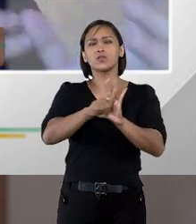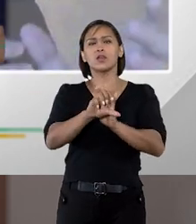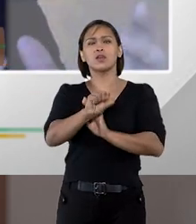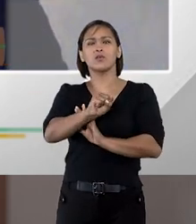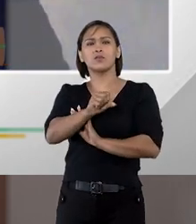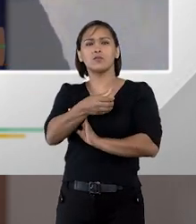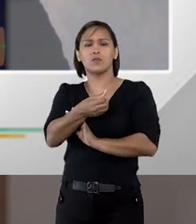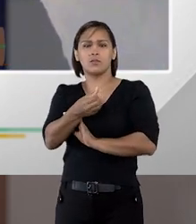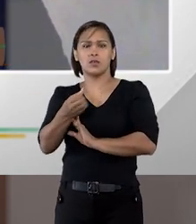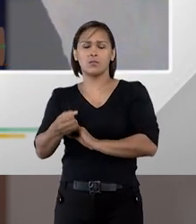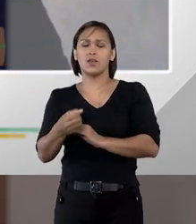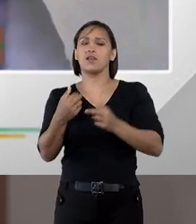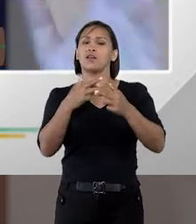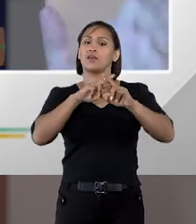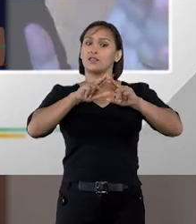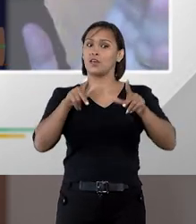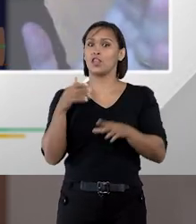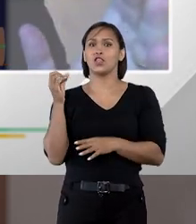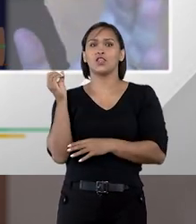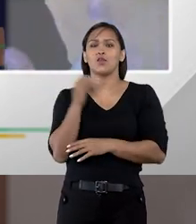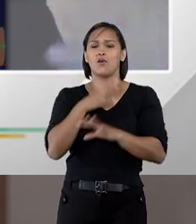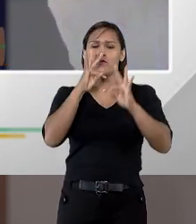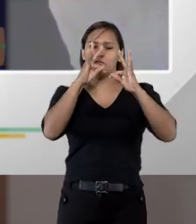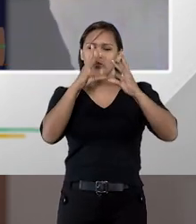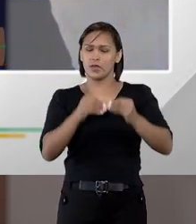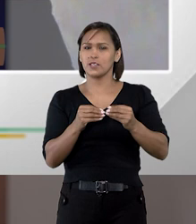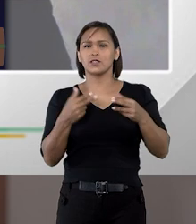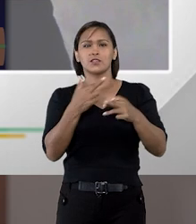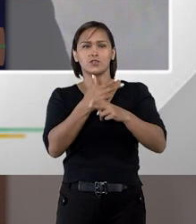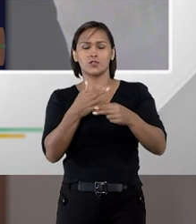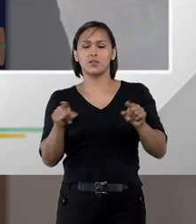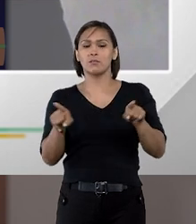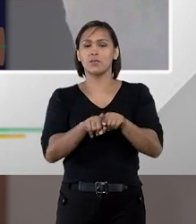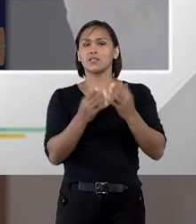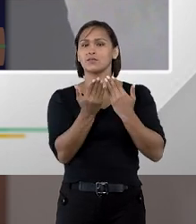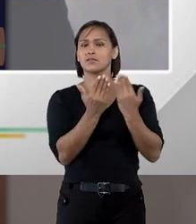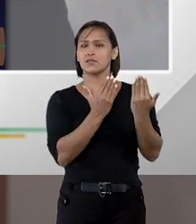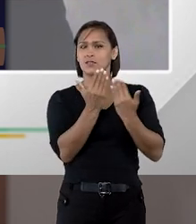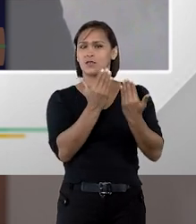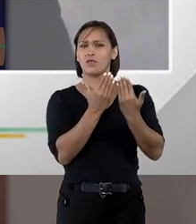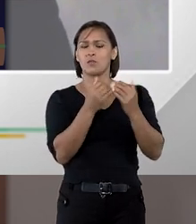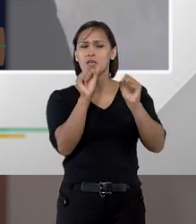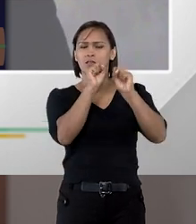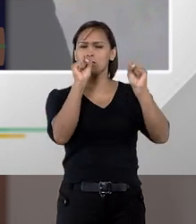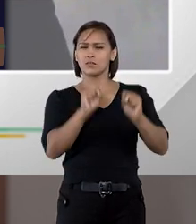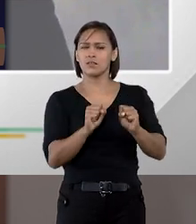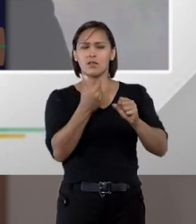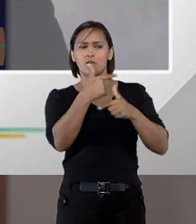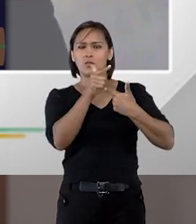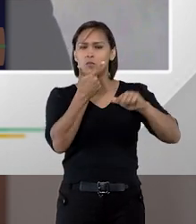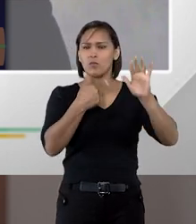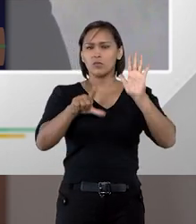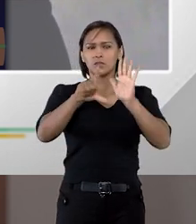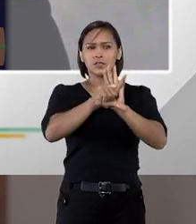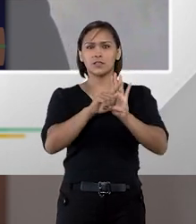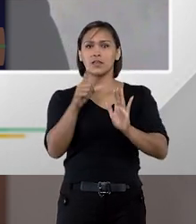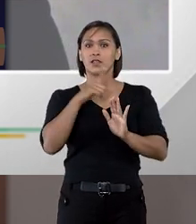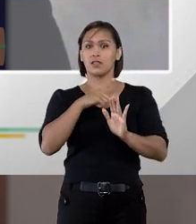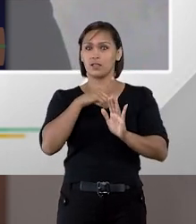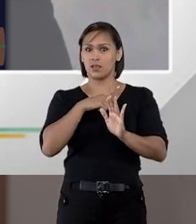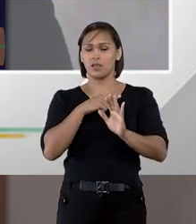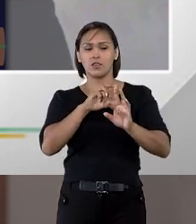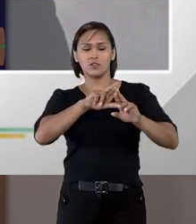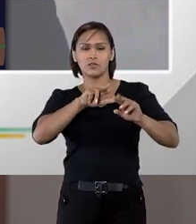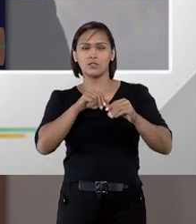8666, existem grandes novidades, mas se você fizer uma comparação de forma sistemática com outras leis já